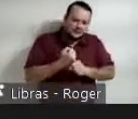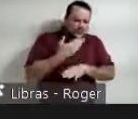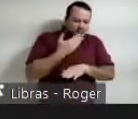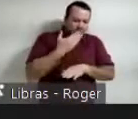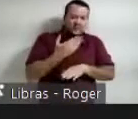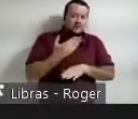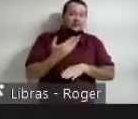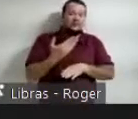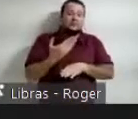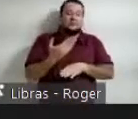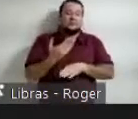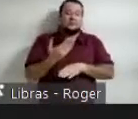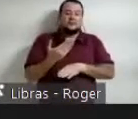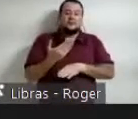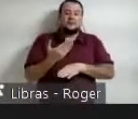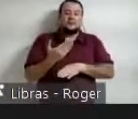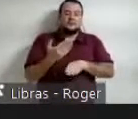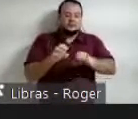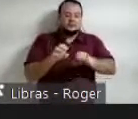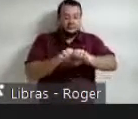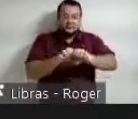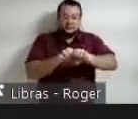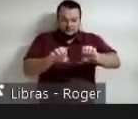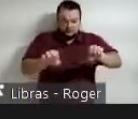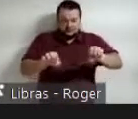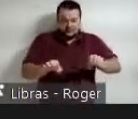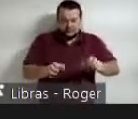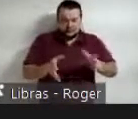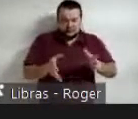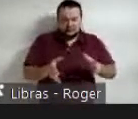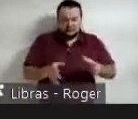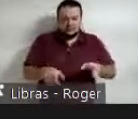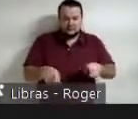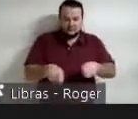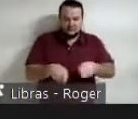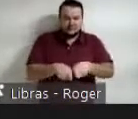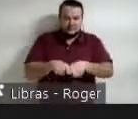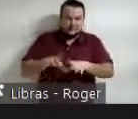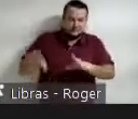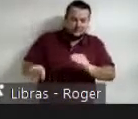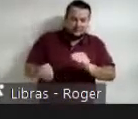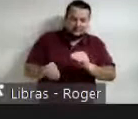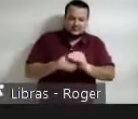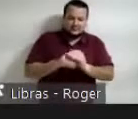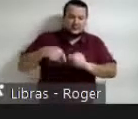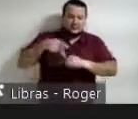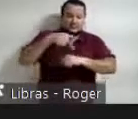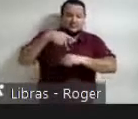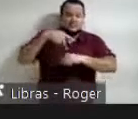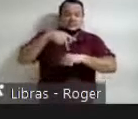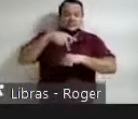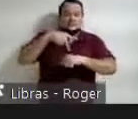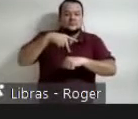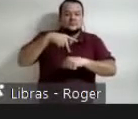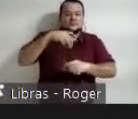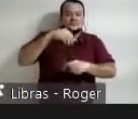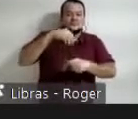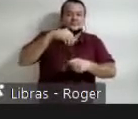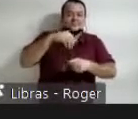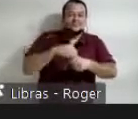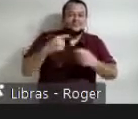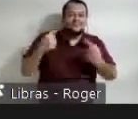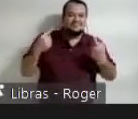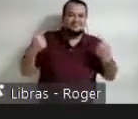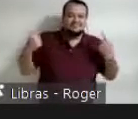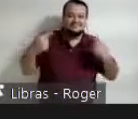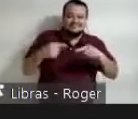dinâmicas globales de inovação em relação em a Maera. Asumimos este desafio e nos tomamos em sério a oportunidade da